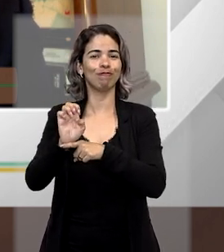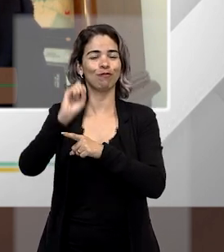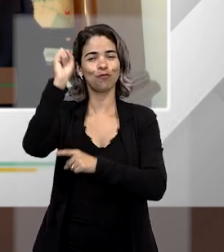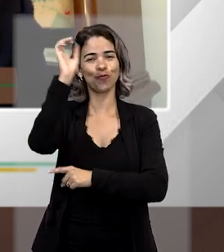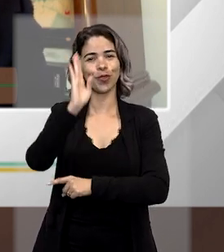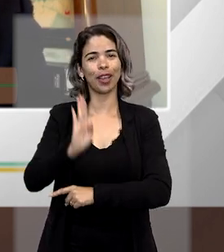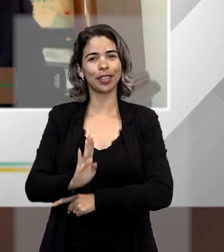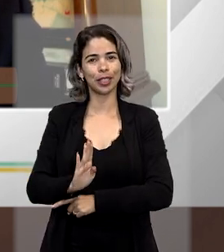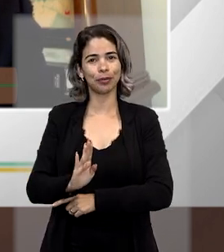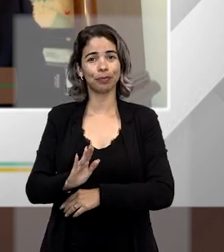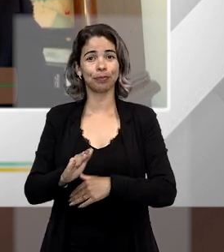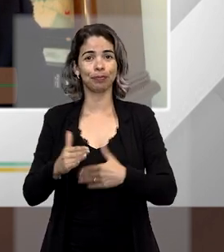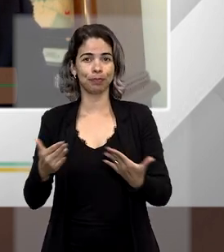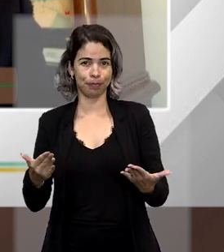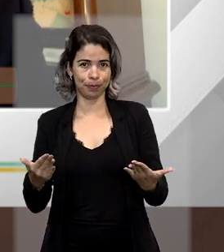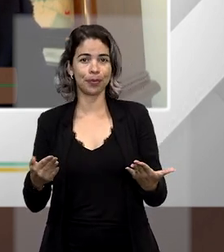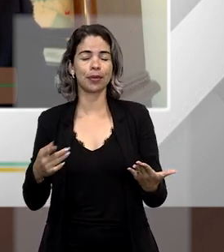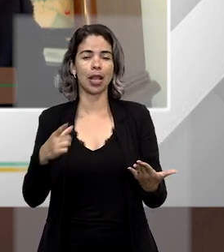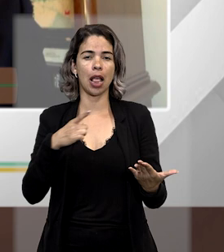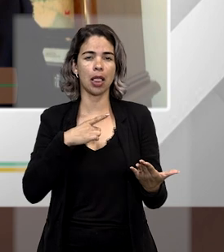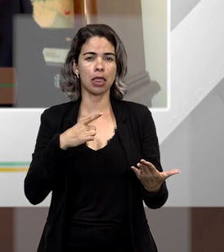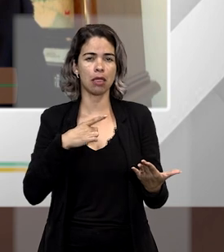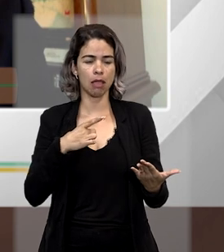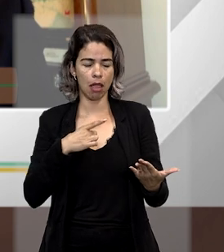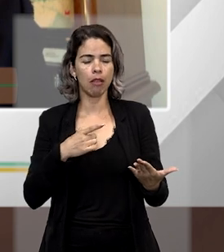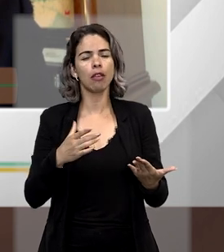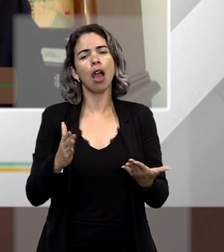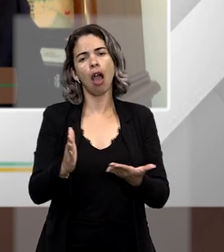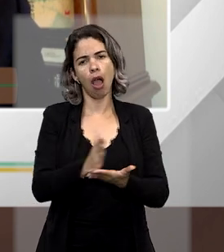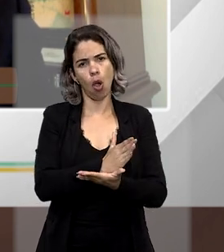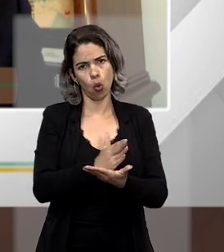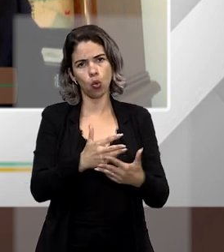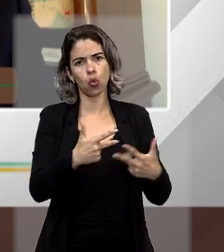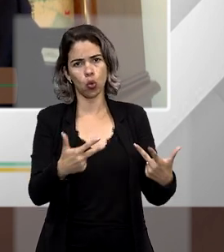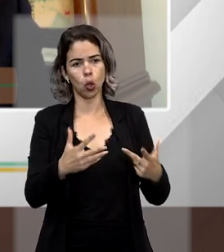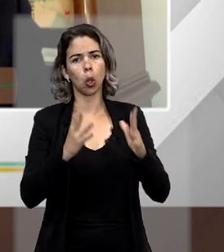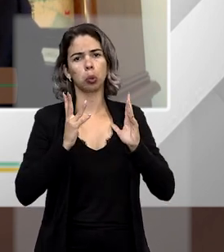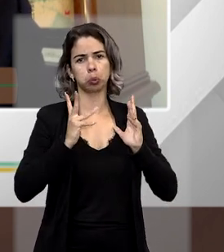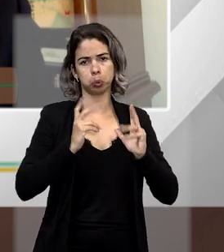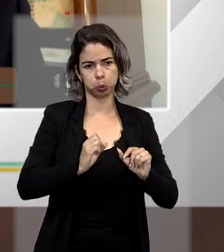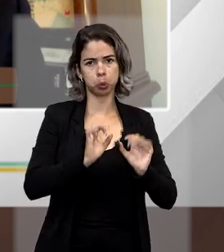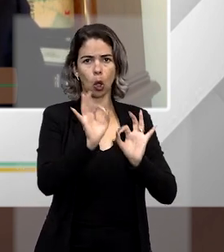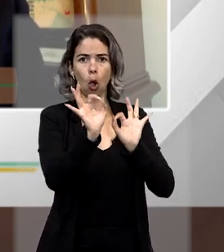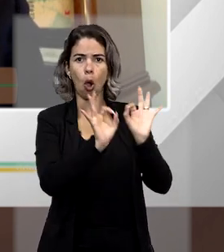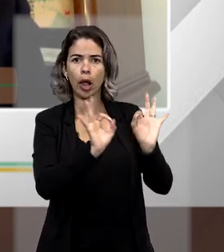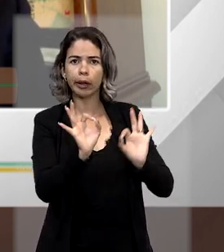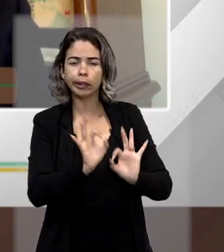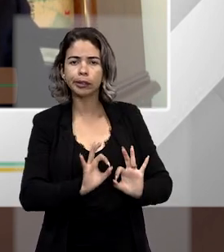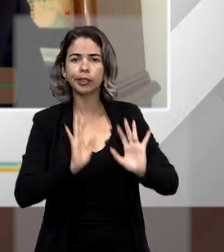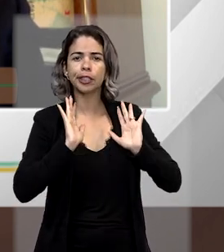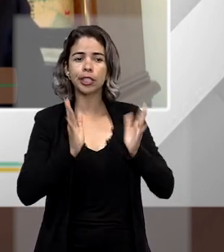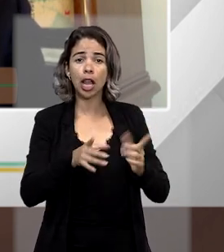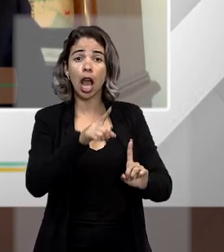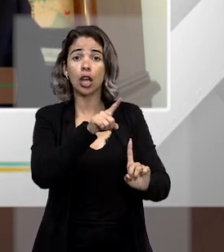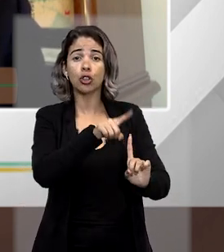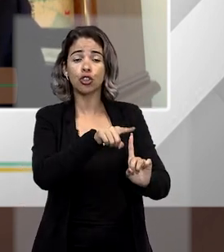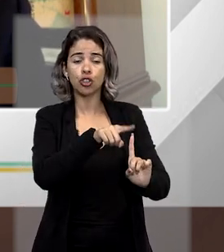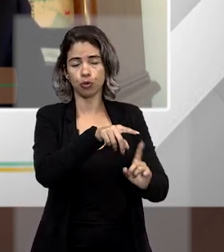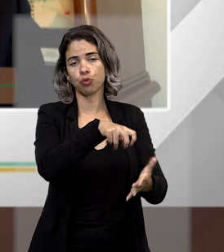então houve uma limpeza desses tipos